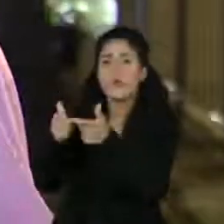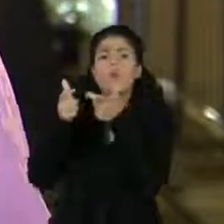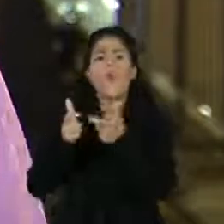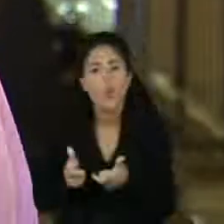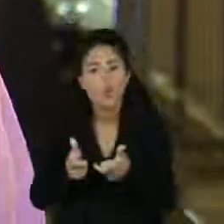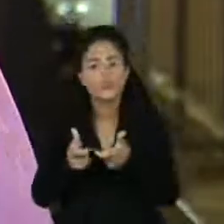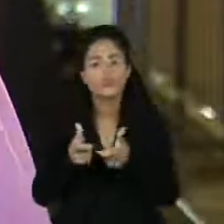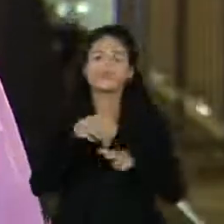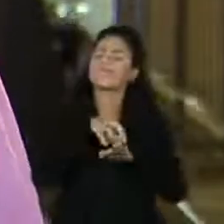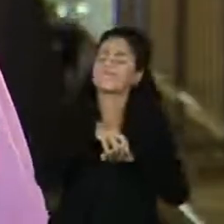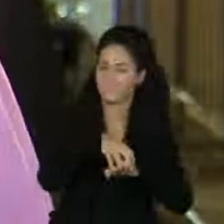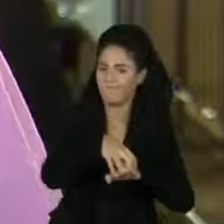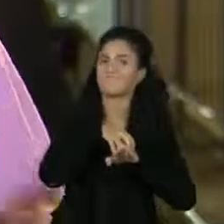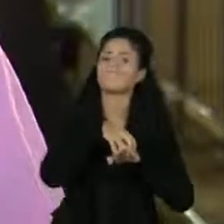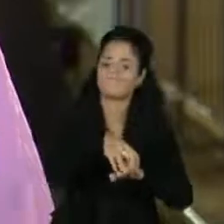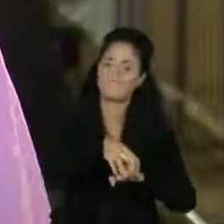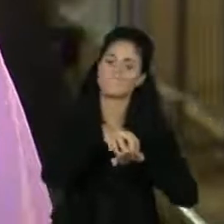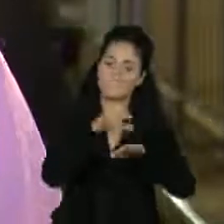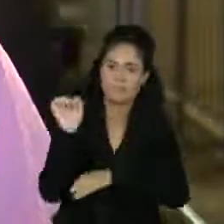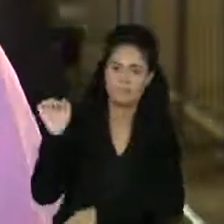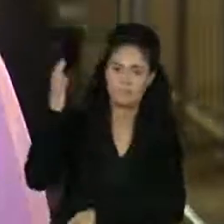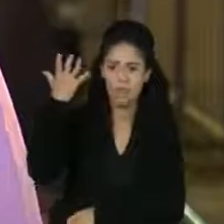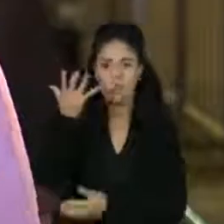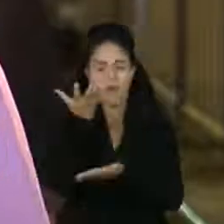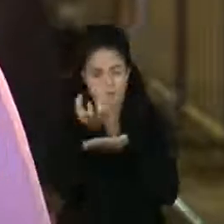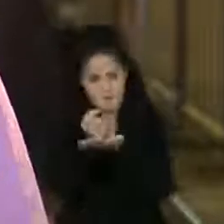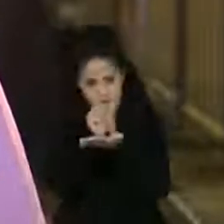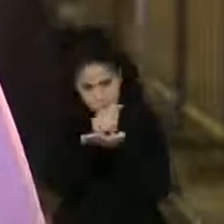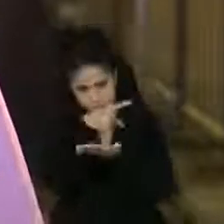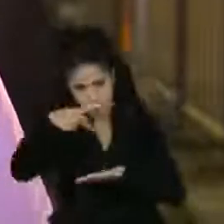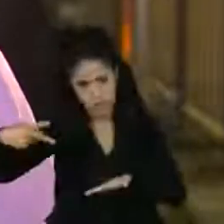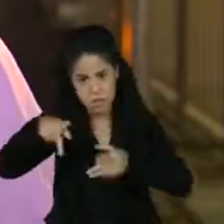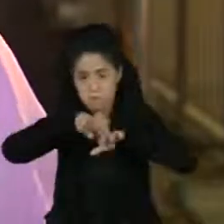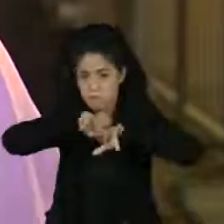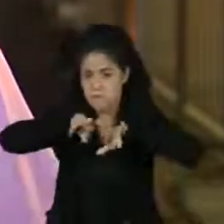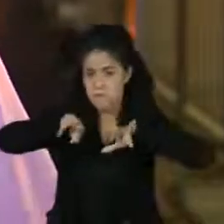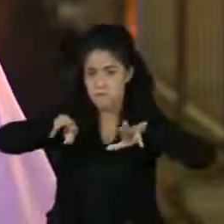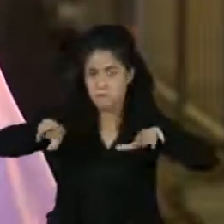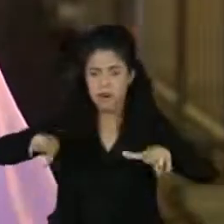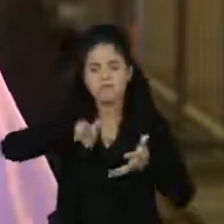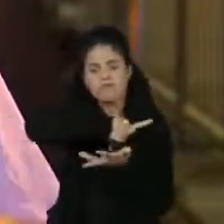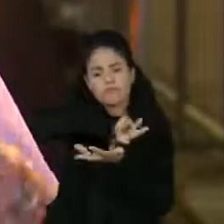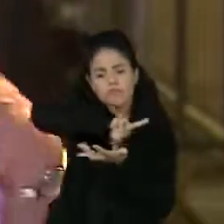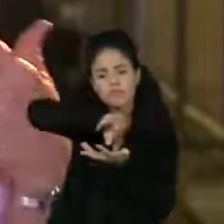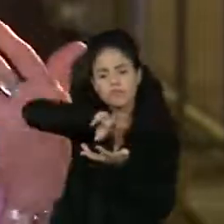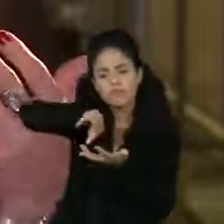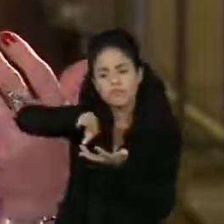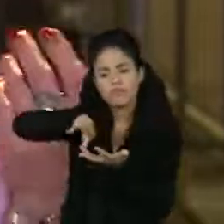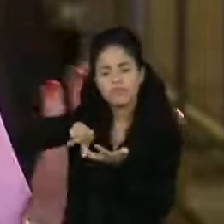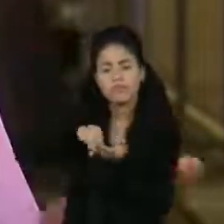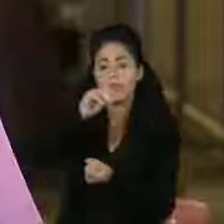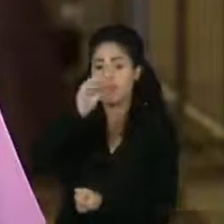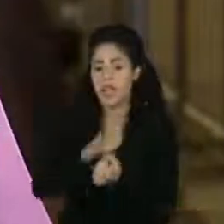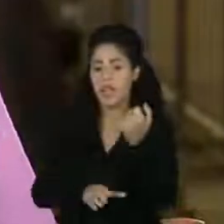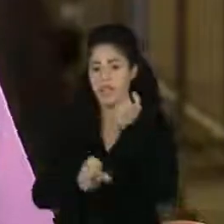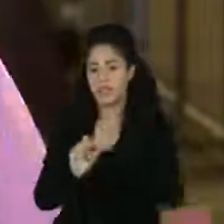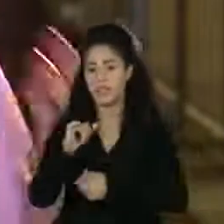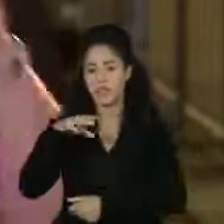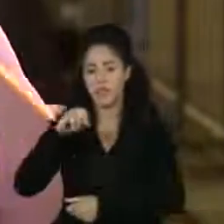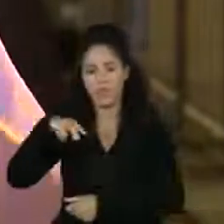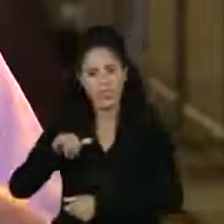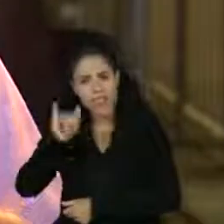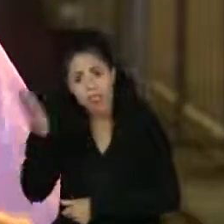como no transporte coletivo. Aplicativos e outras ferramentas, como a que foi criada pela Simoni, lá em